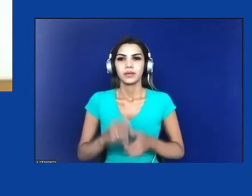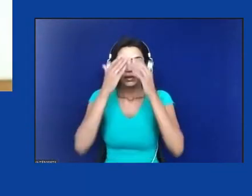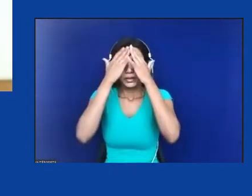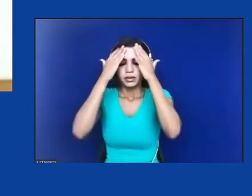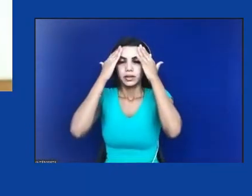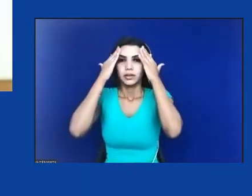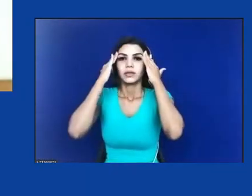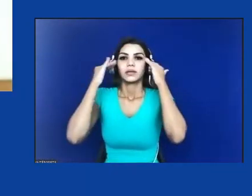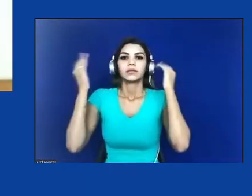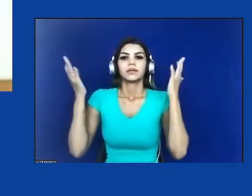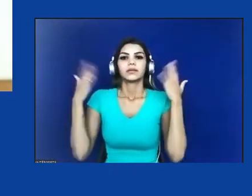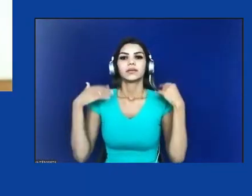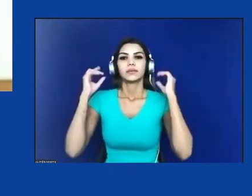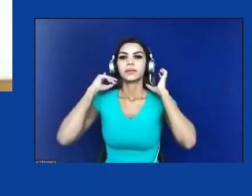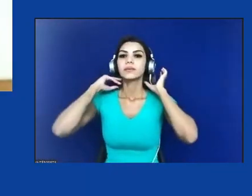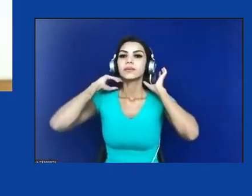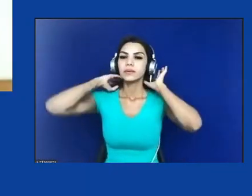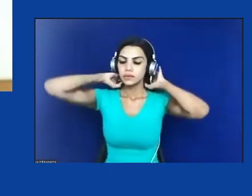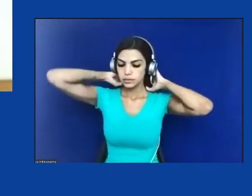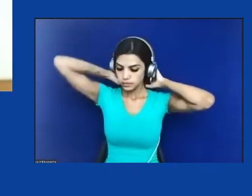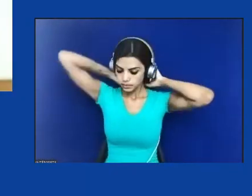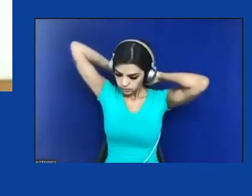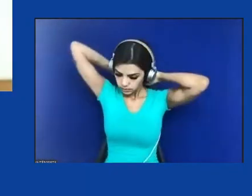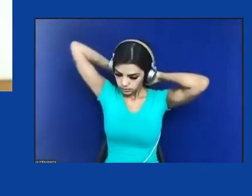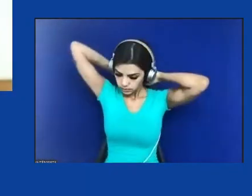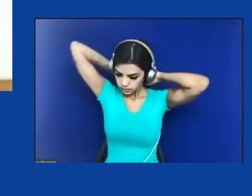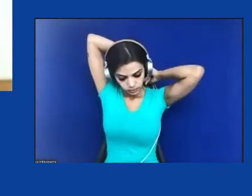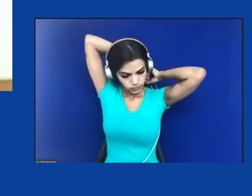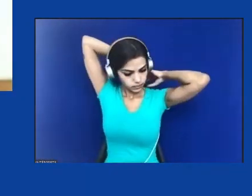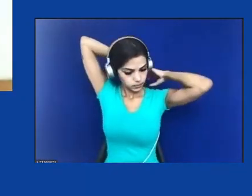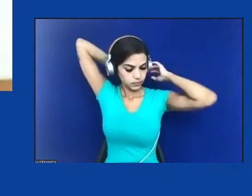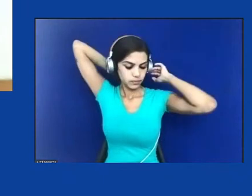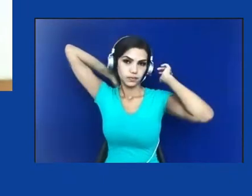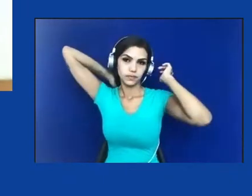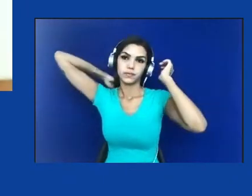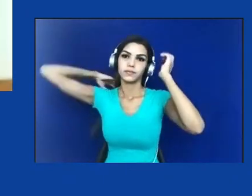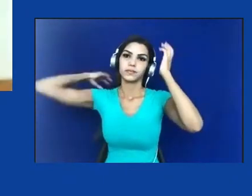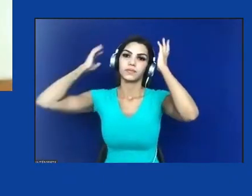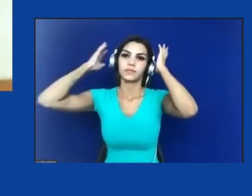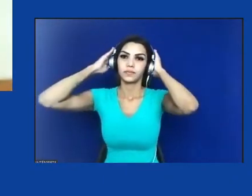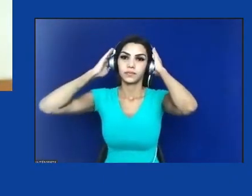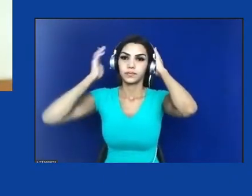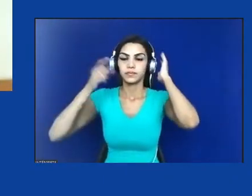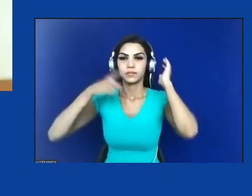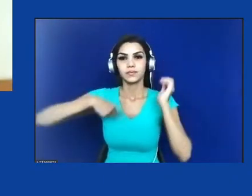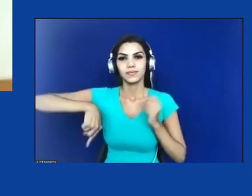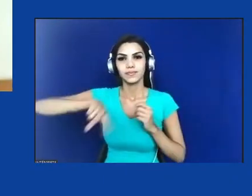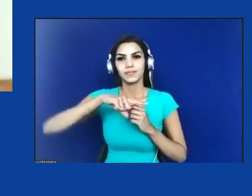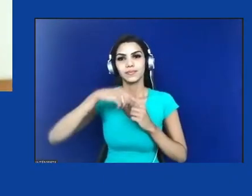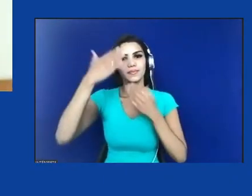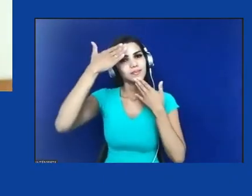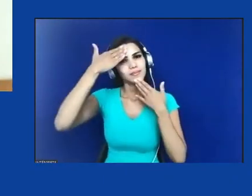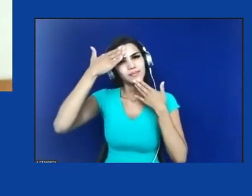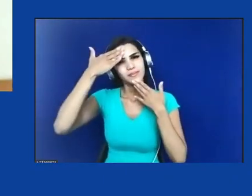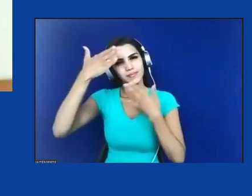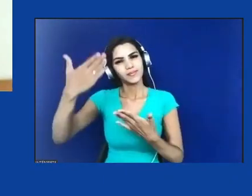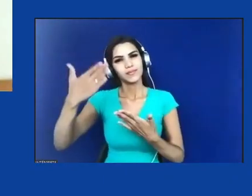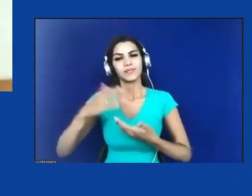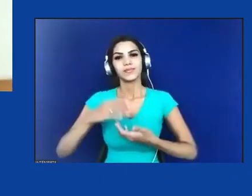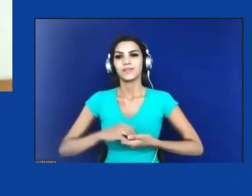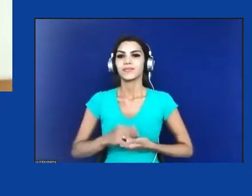nós é que agradecemos, Luciana, foi assim, muito potente a sua